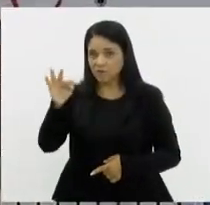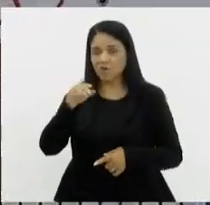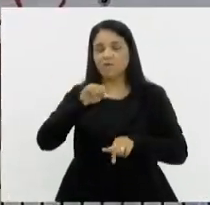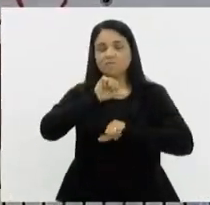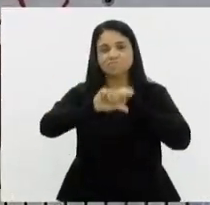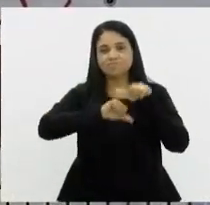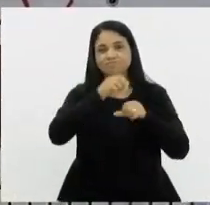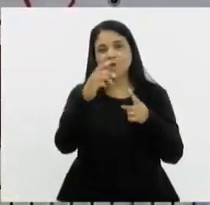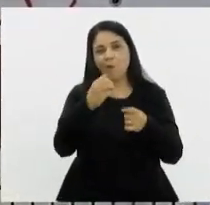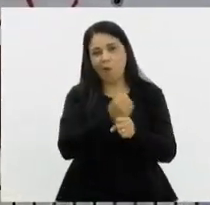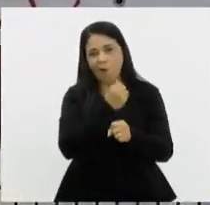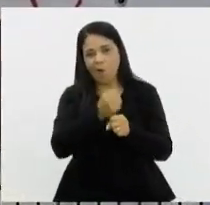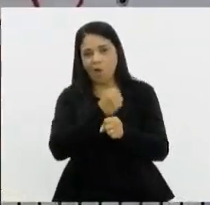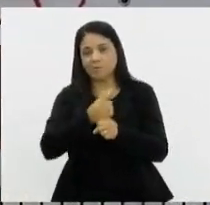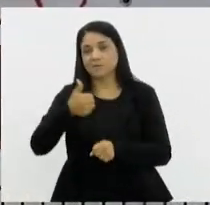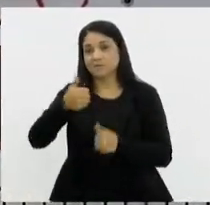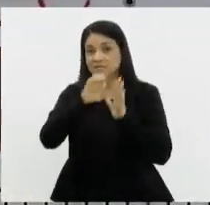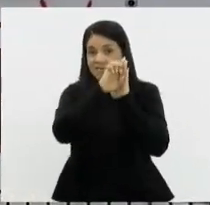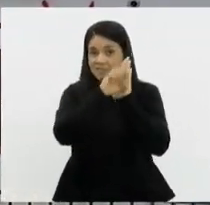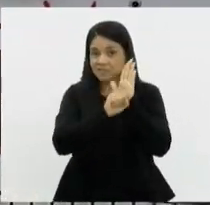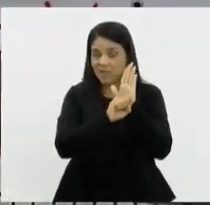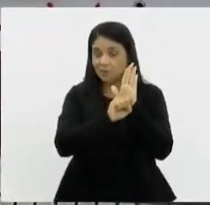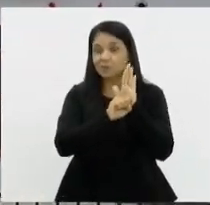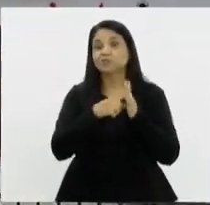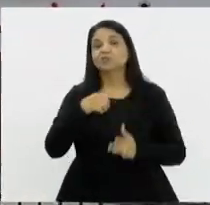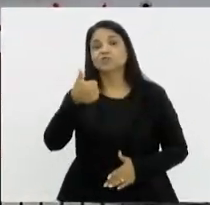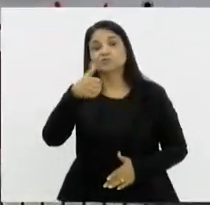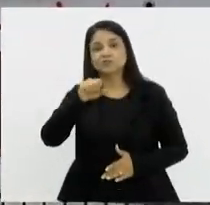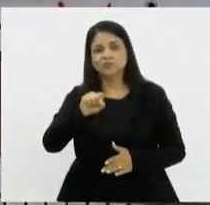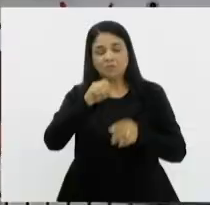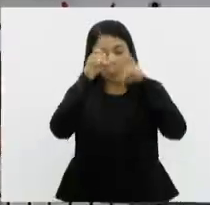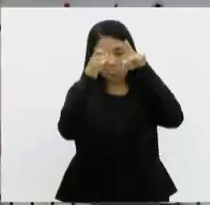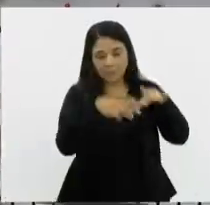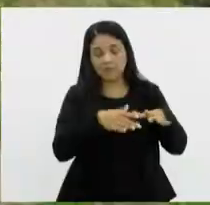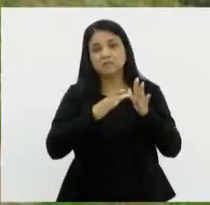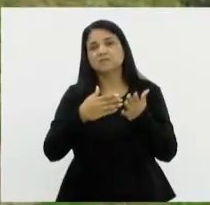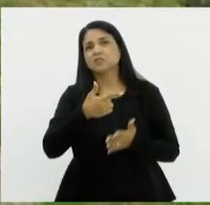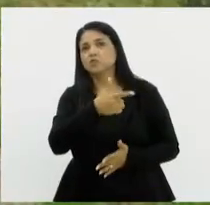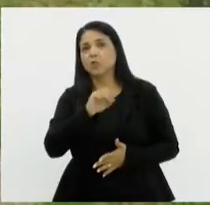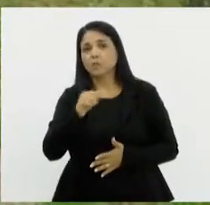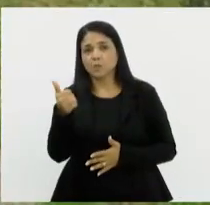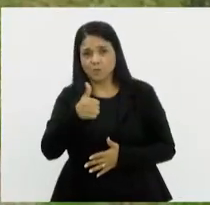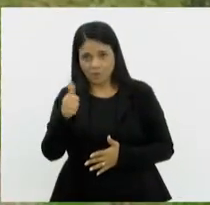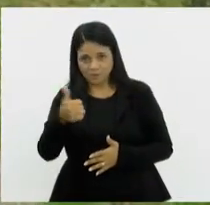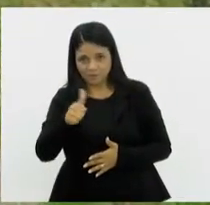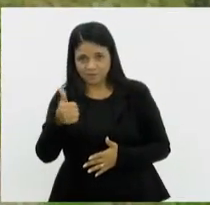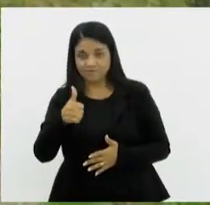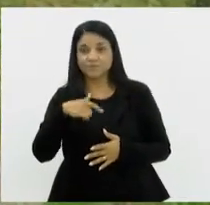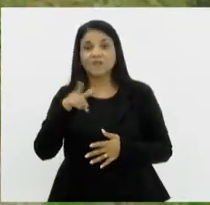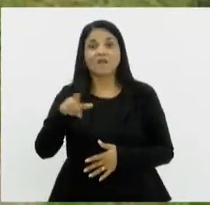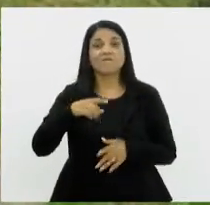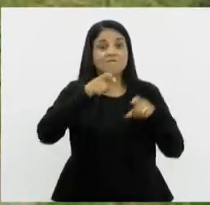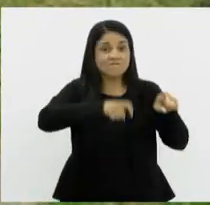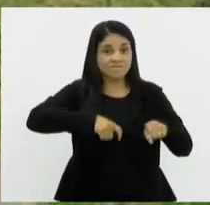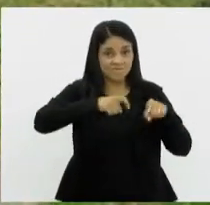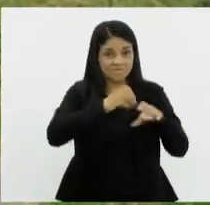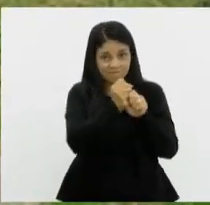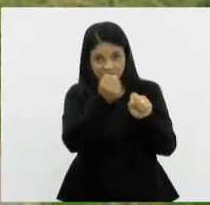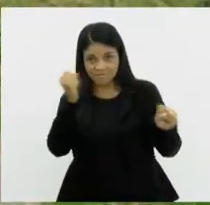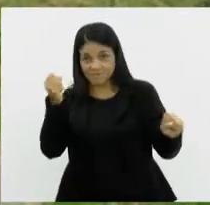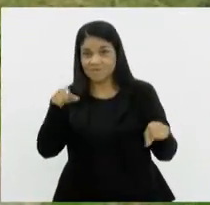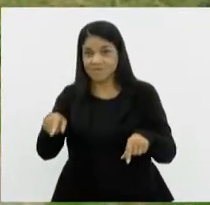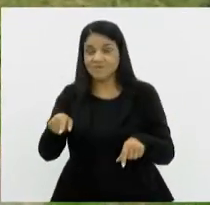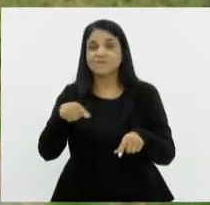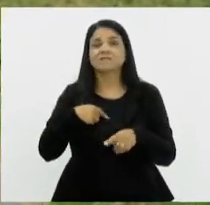XVIII, que está em total estado de abandono desde 2011. A fazenda do Capão do Bispo é um bem tombado pelo